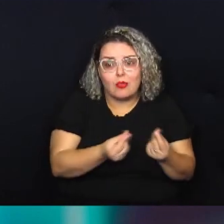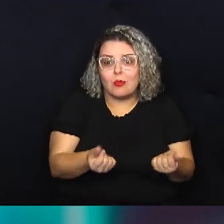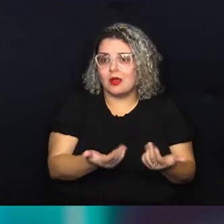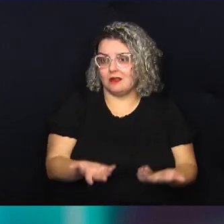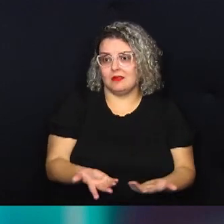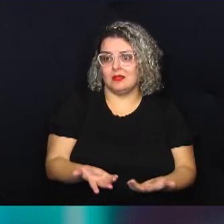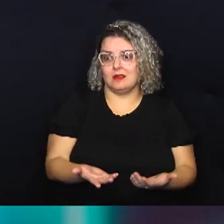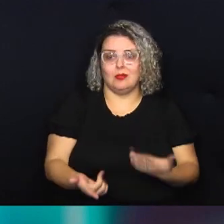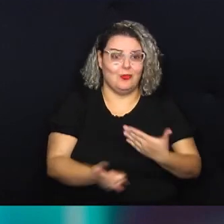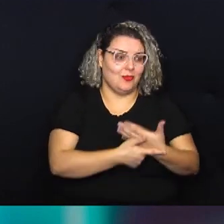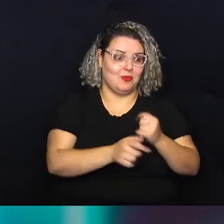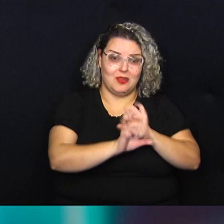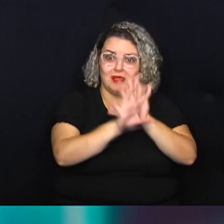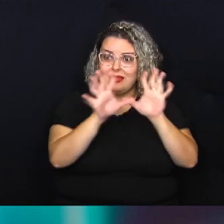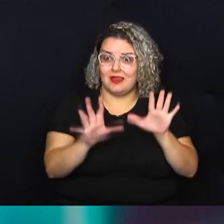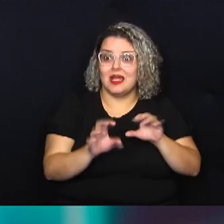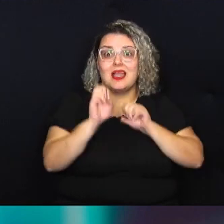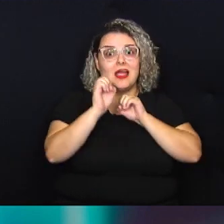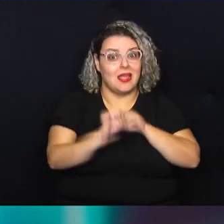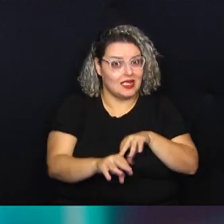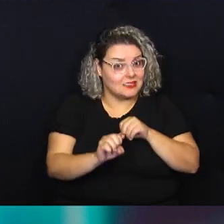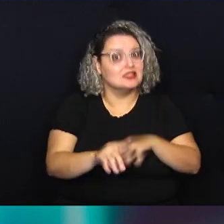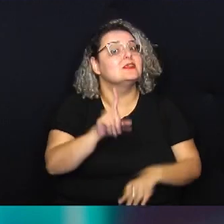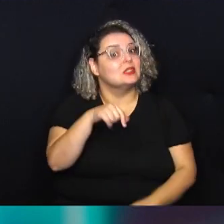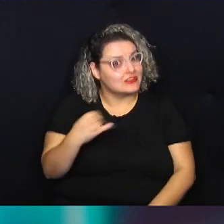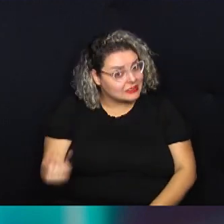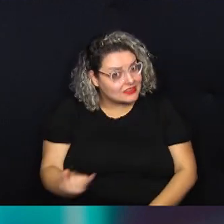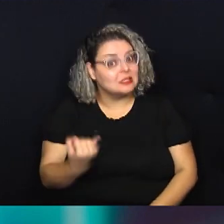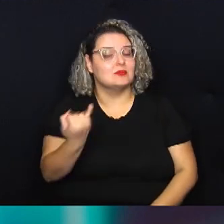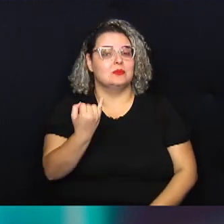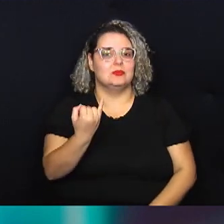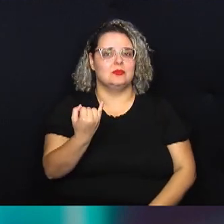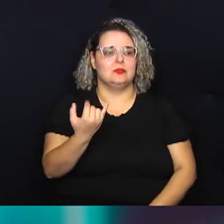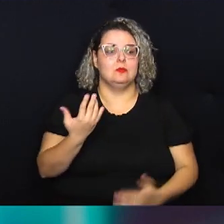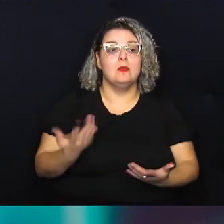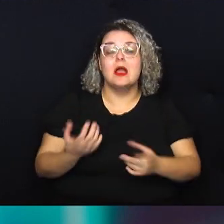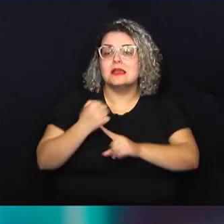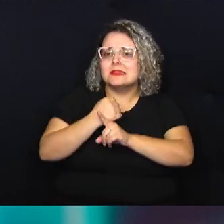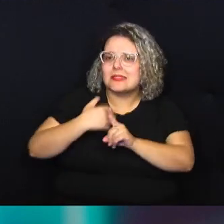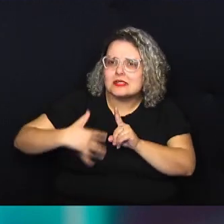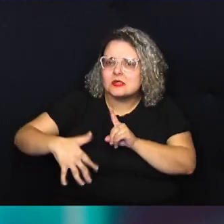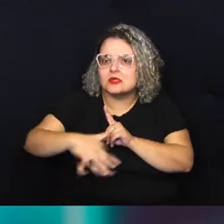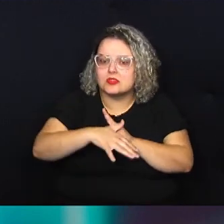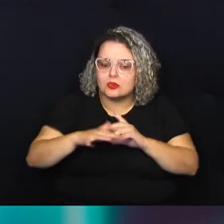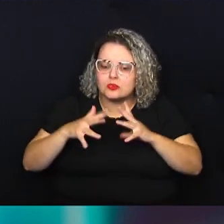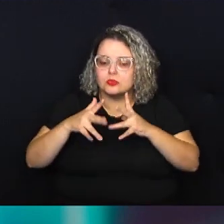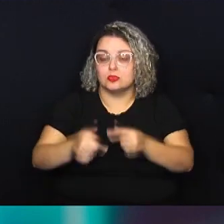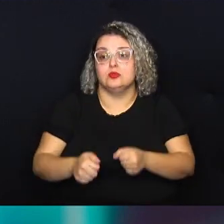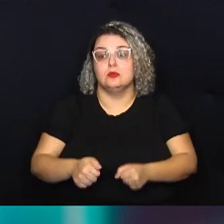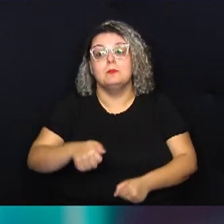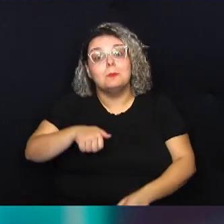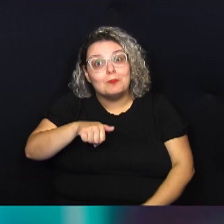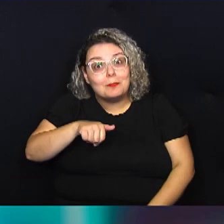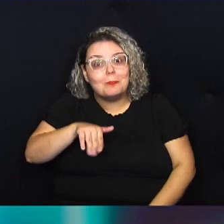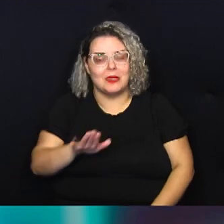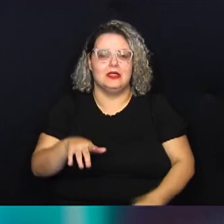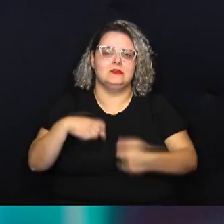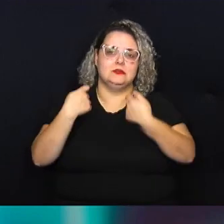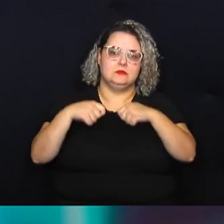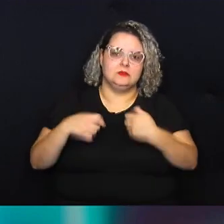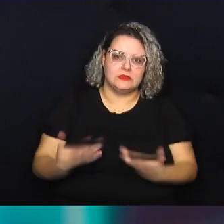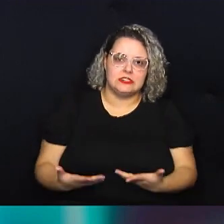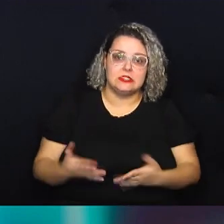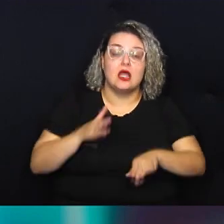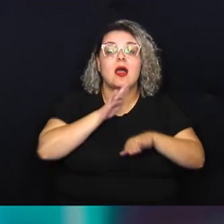deles está muito claro e é extremamente importante. Mas eu acho que a sociedade, de uma forma geral, cada vez mais, precisa